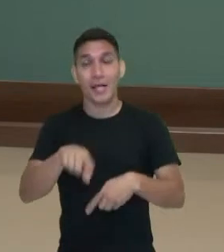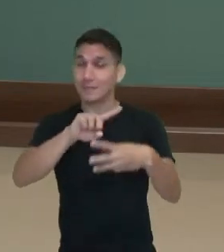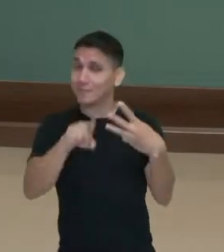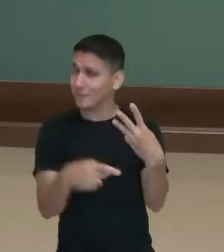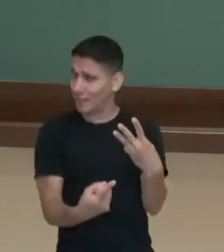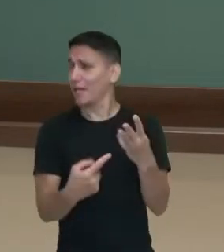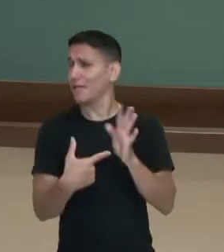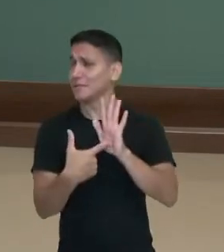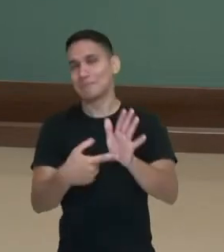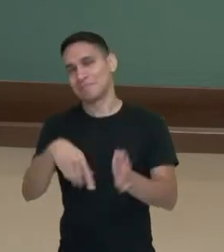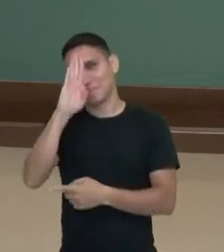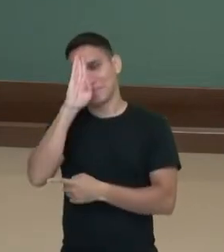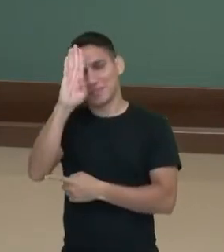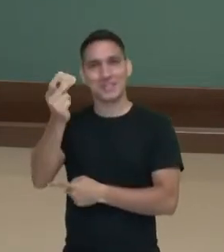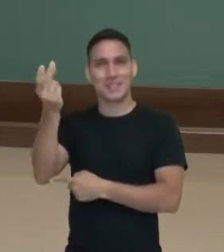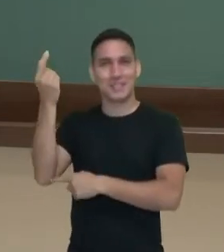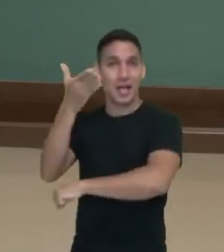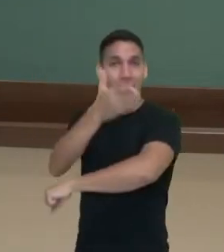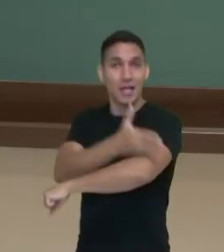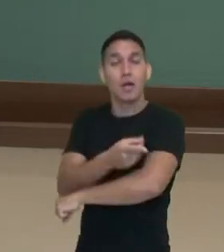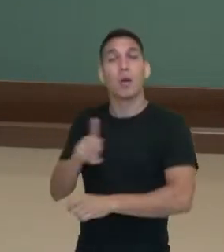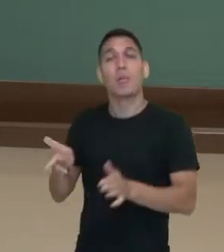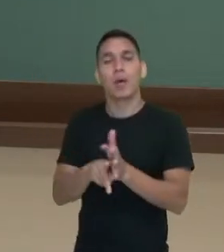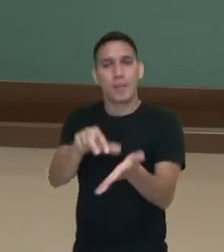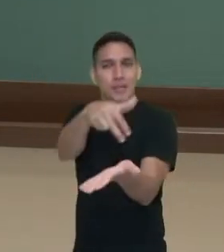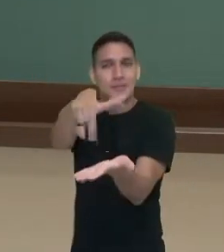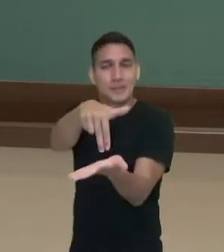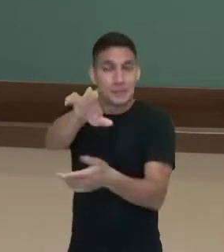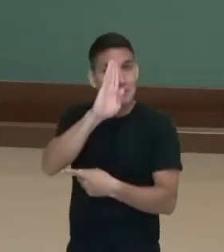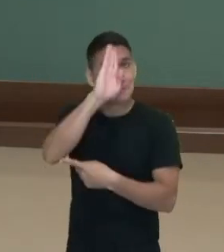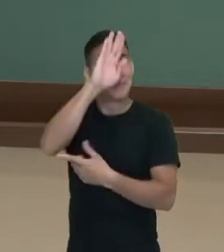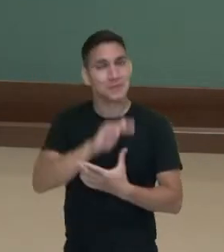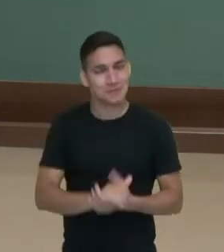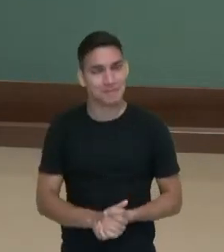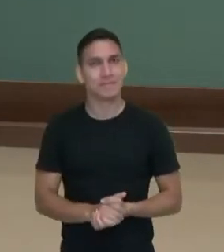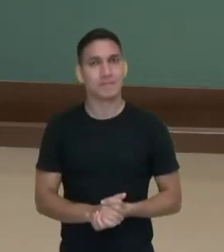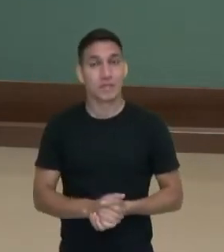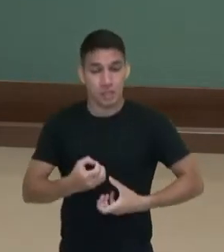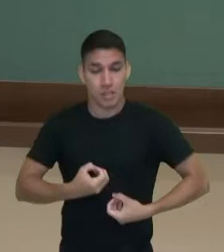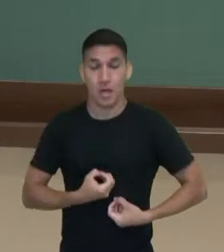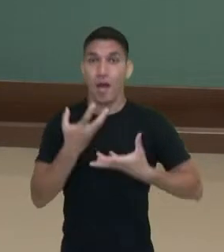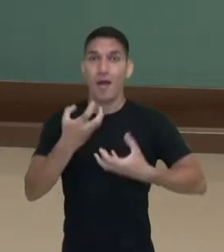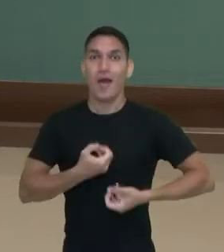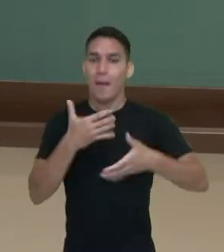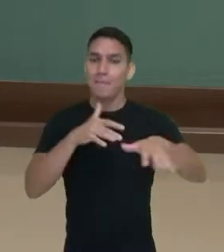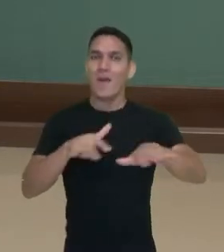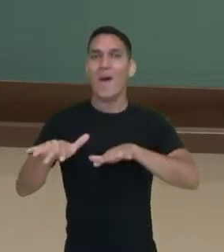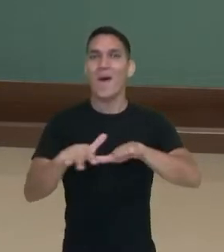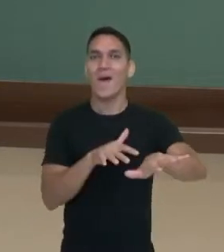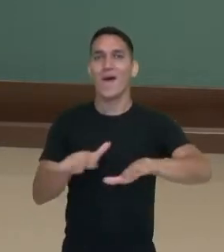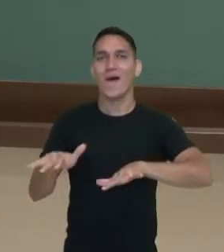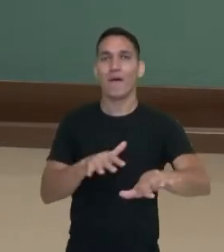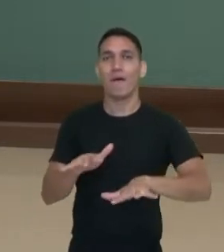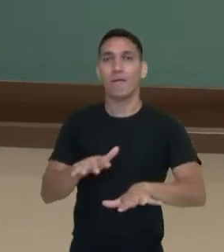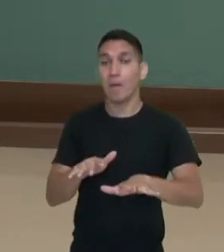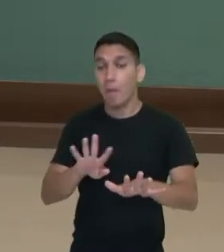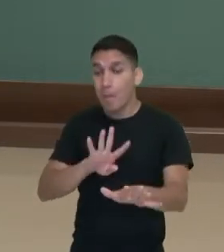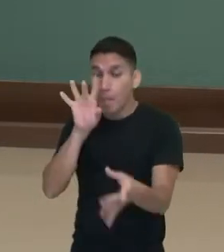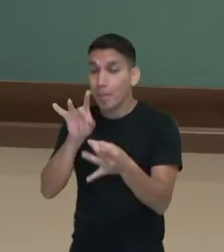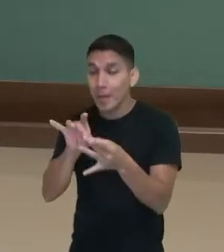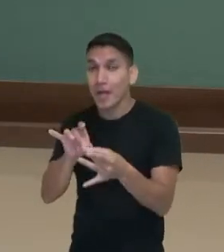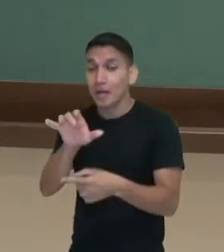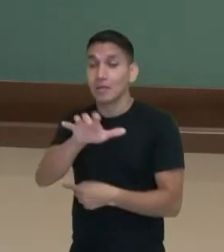artes lá da antiguidade que veio. A dança é uma das principais. Se expressar por movimentos para um determinado público. Então,